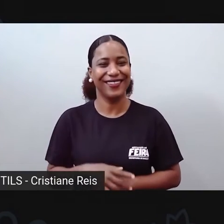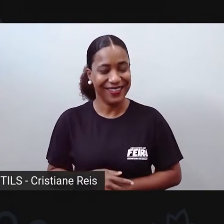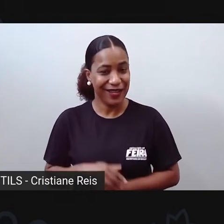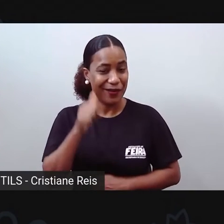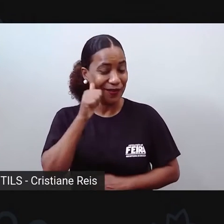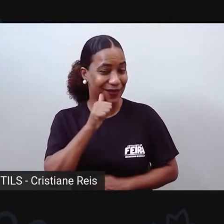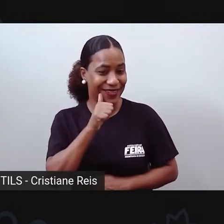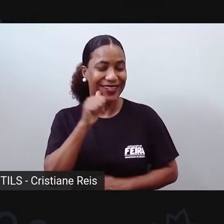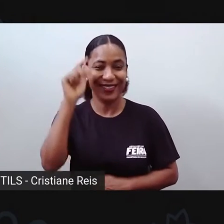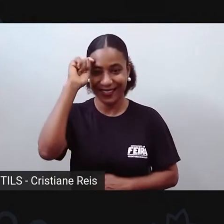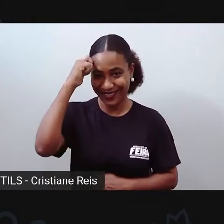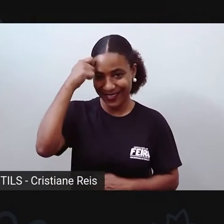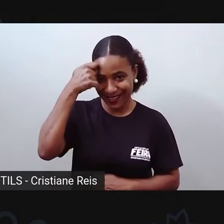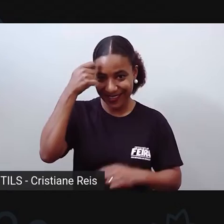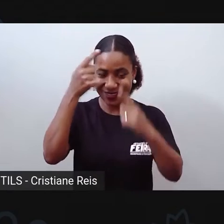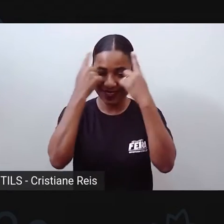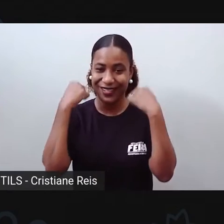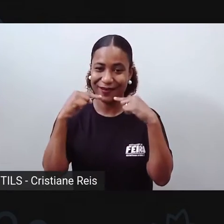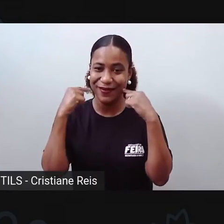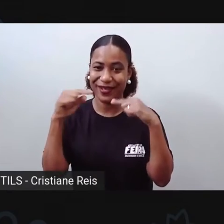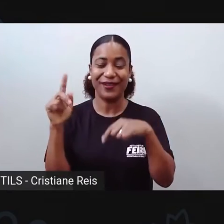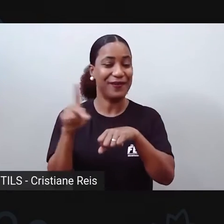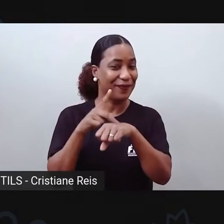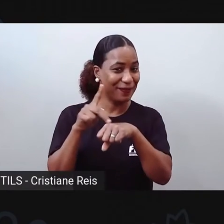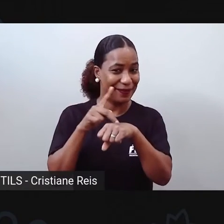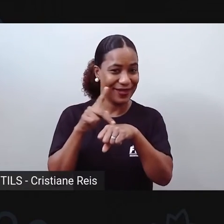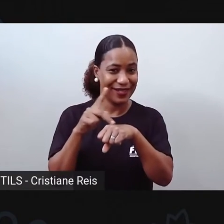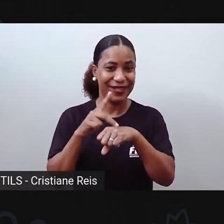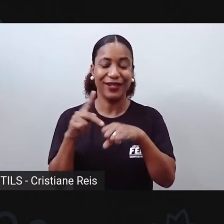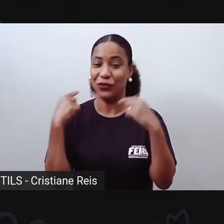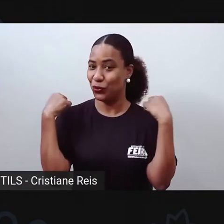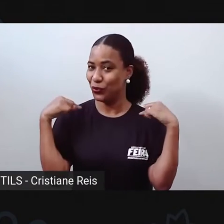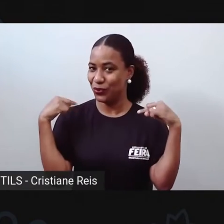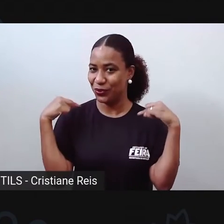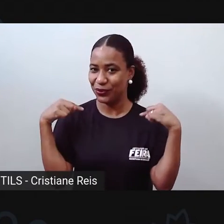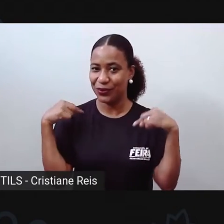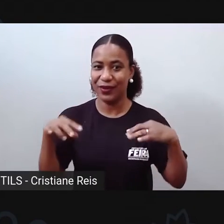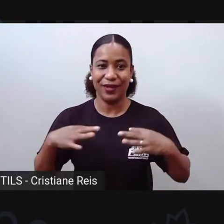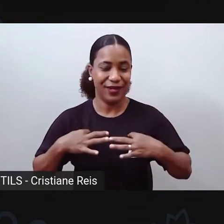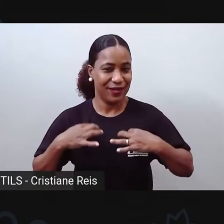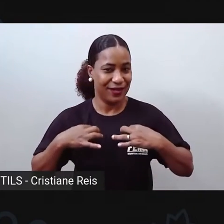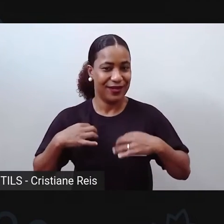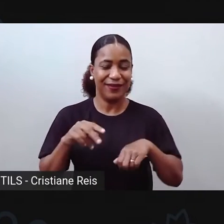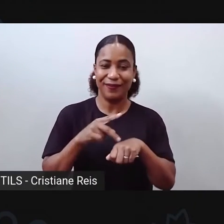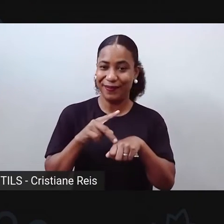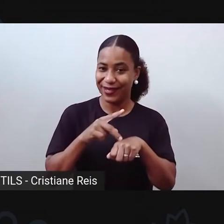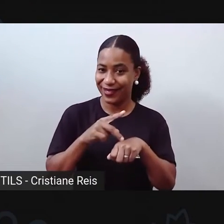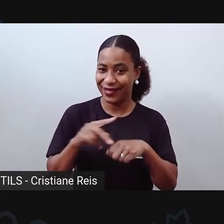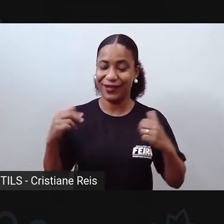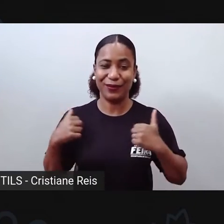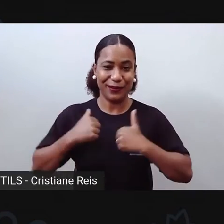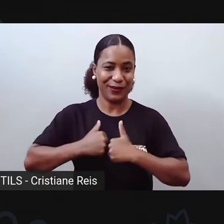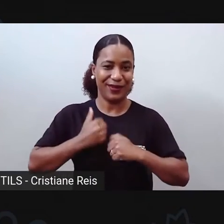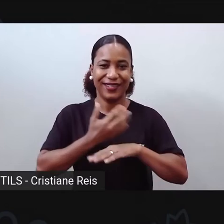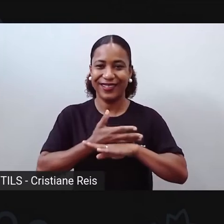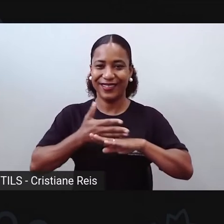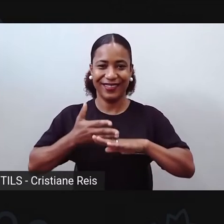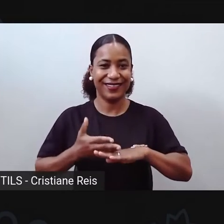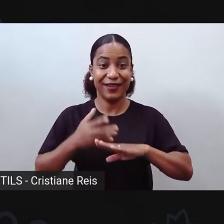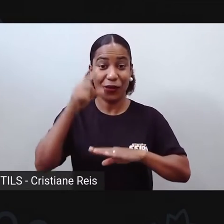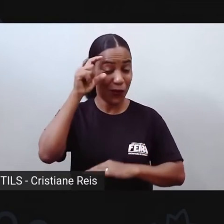cabelos negros, na altura do ombro. Tô trajando uma blusa preta, um jaleco branco, um óculos